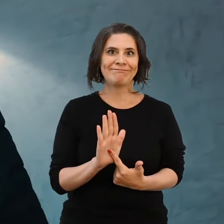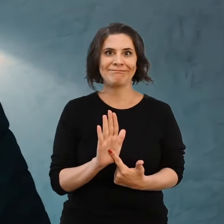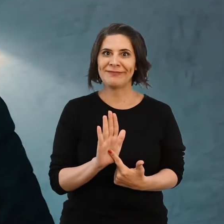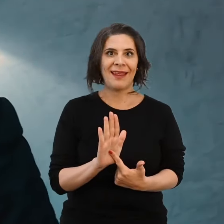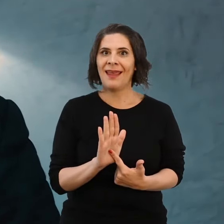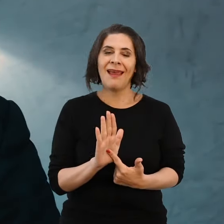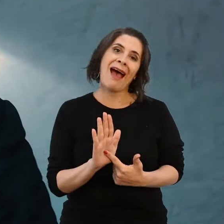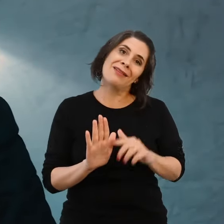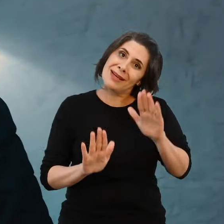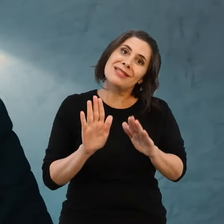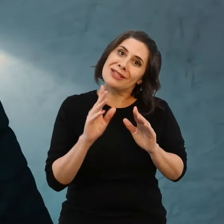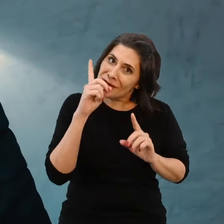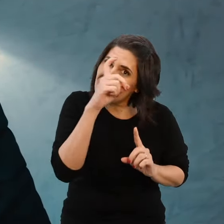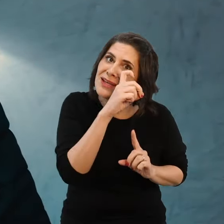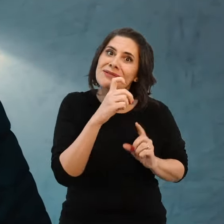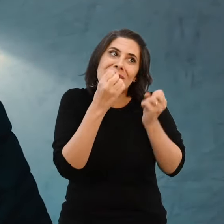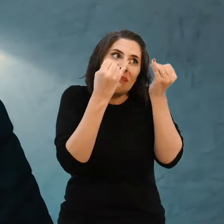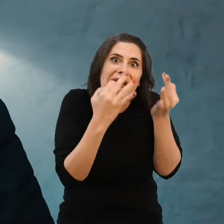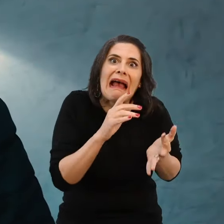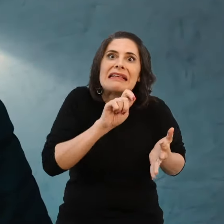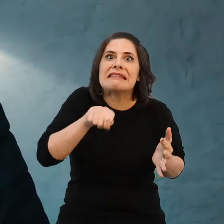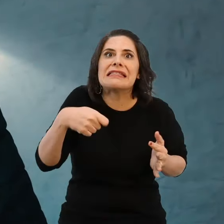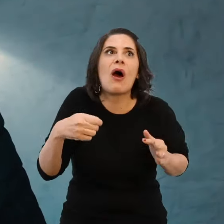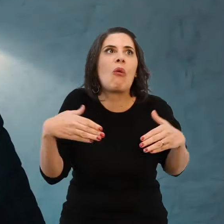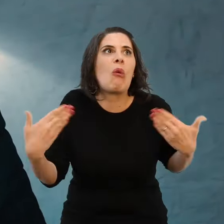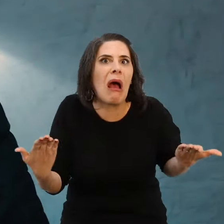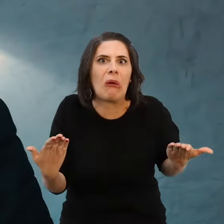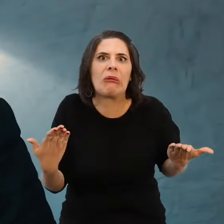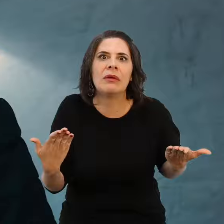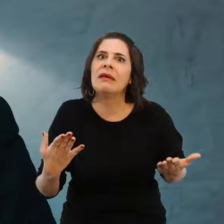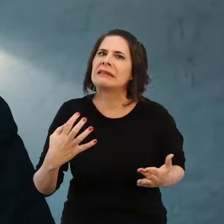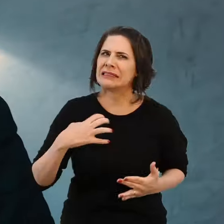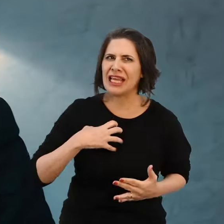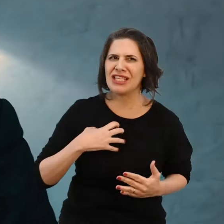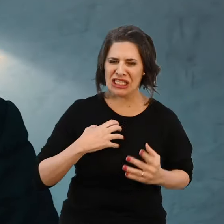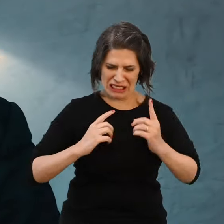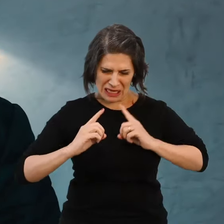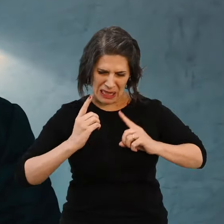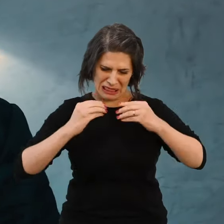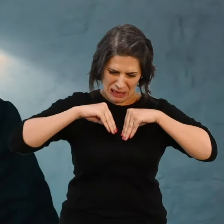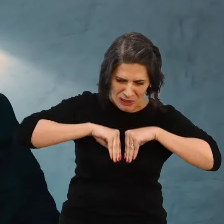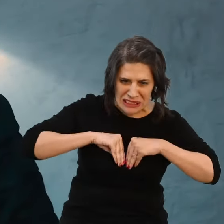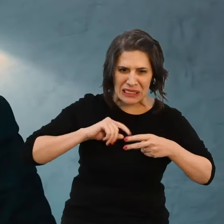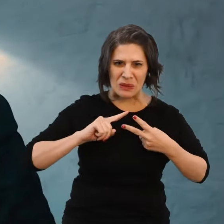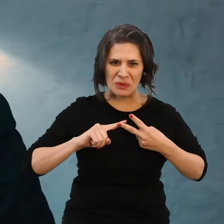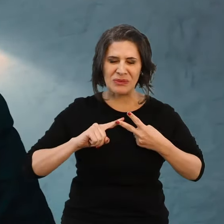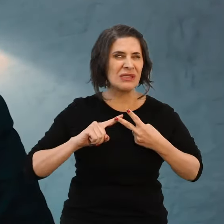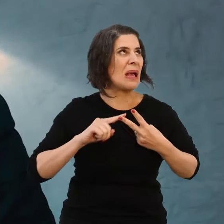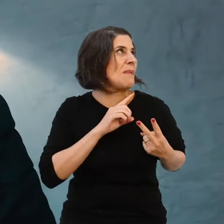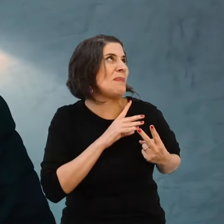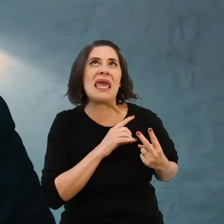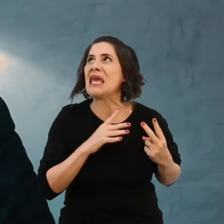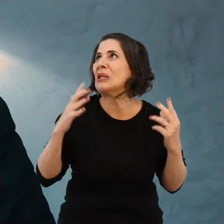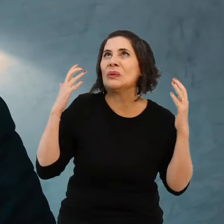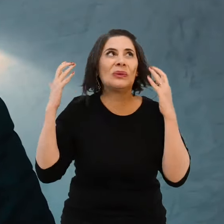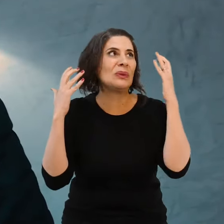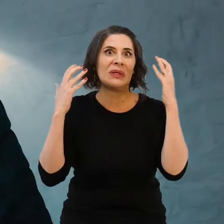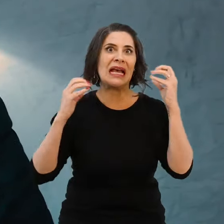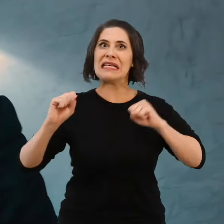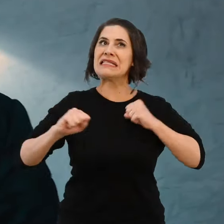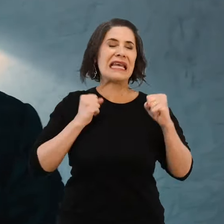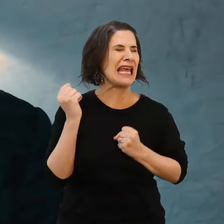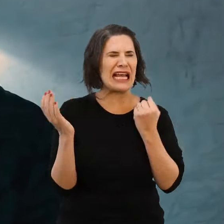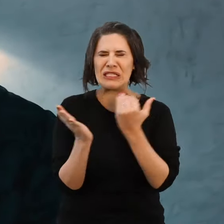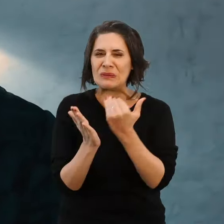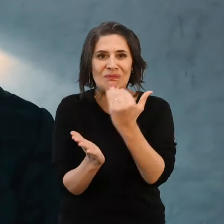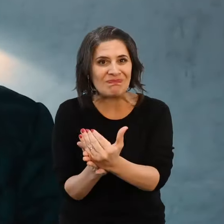Entre elas a depressão, as crises de ansiedade, síndrome do pânico, entre outras questões de enorme dificuldade